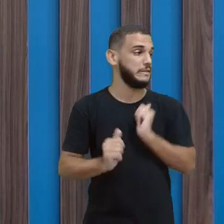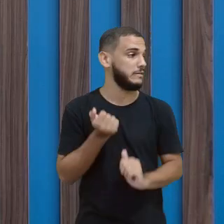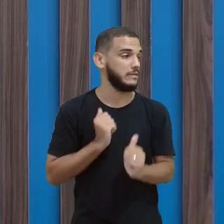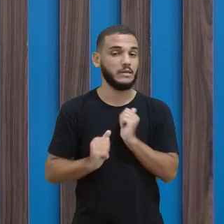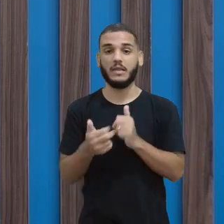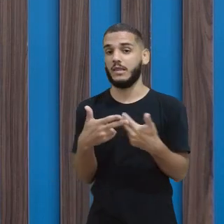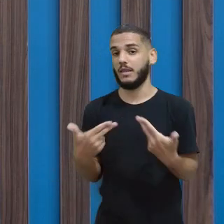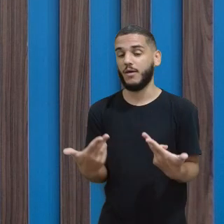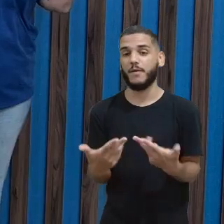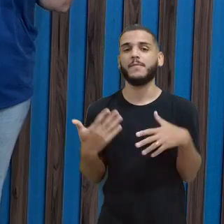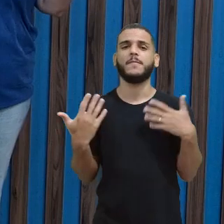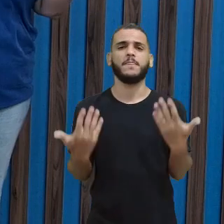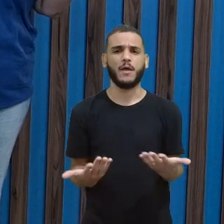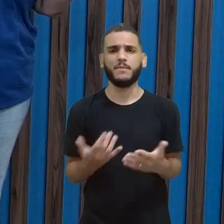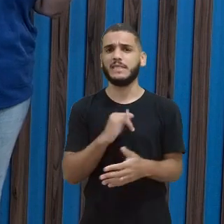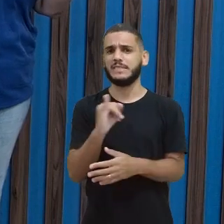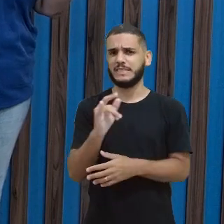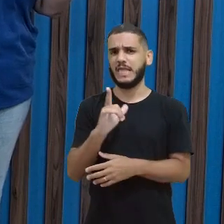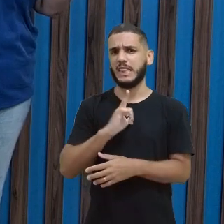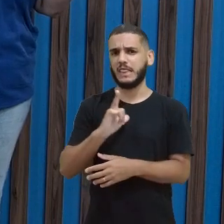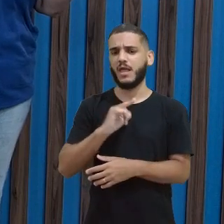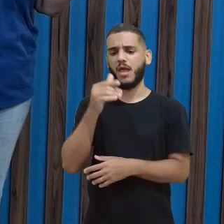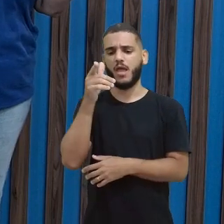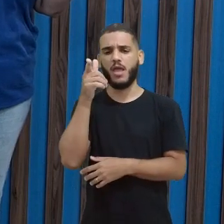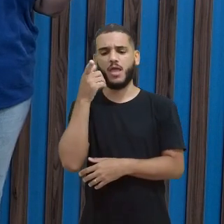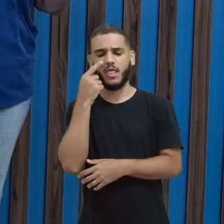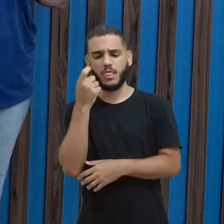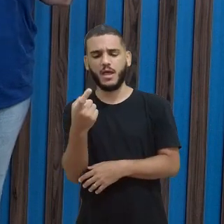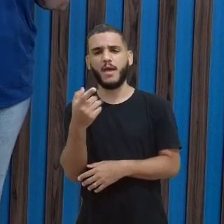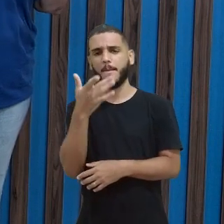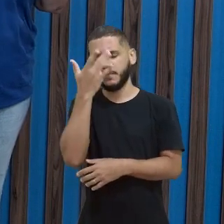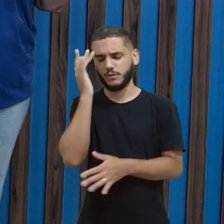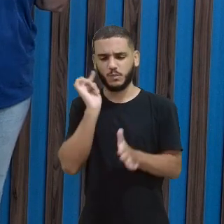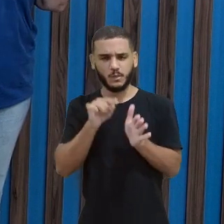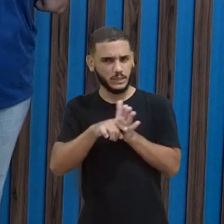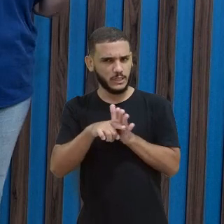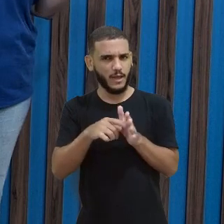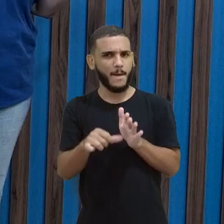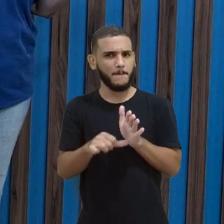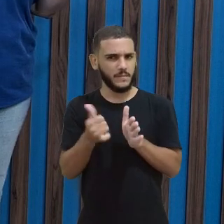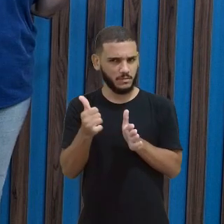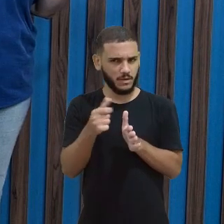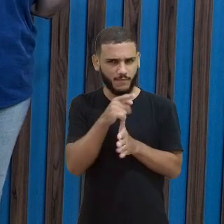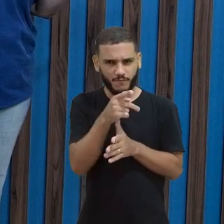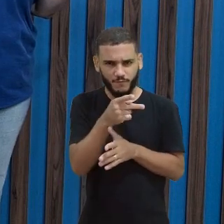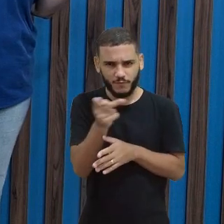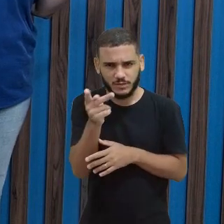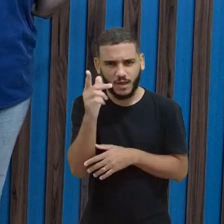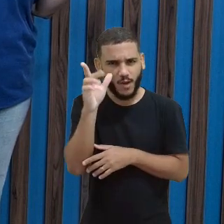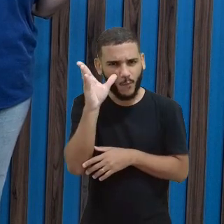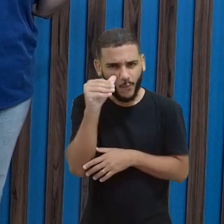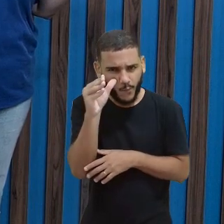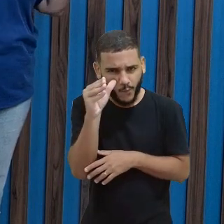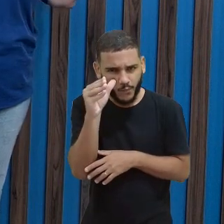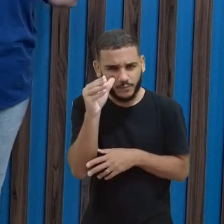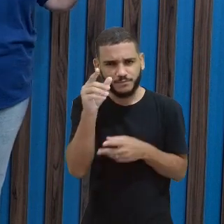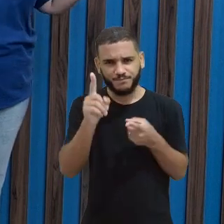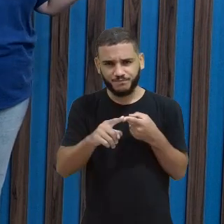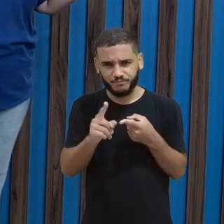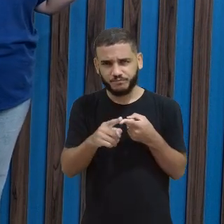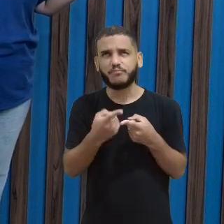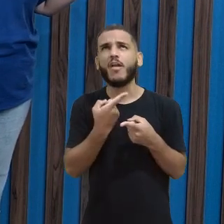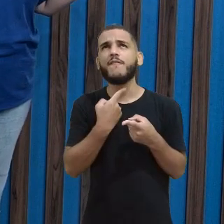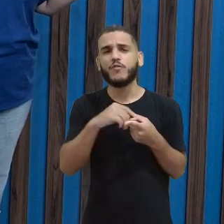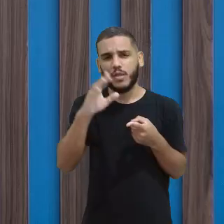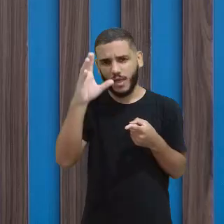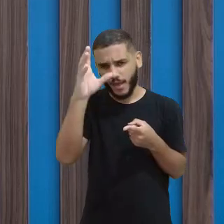Então, se você tem interesse em ser um pesquisador, primeiro, você é curioso? Você tem vontade